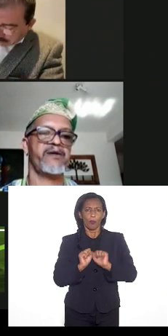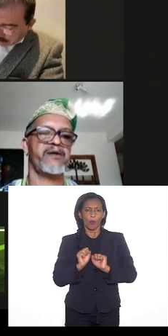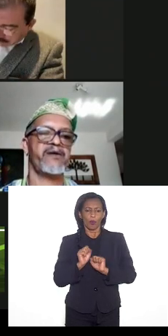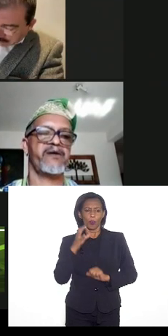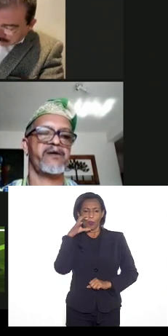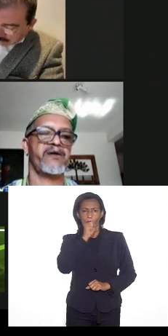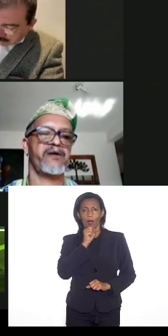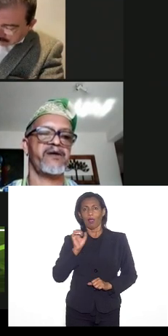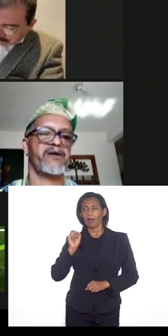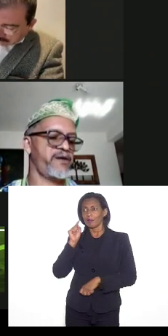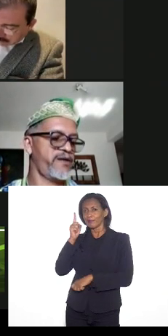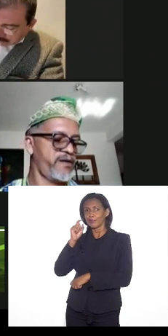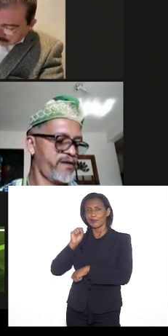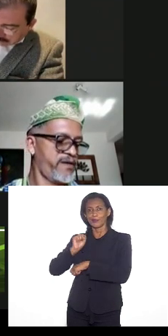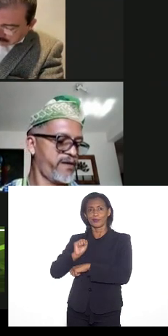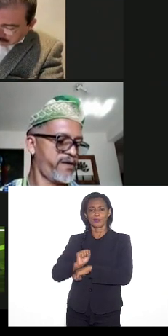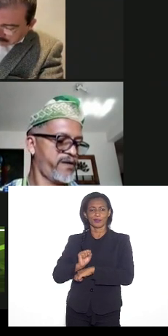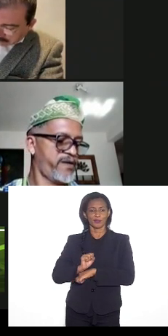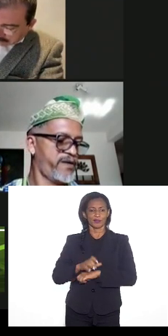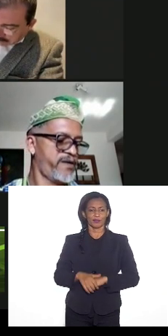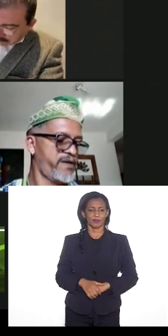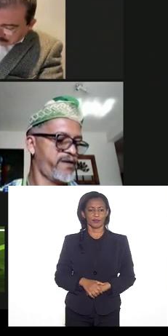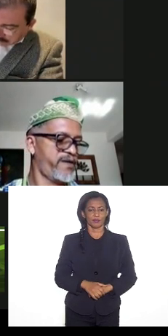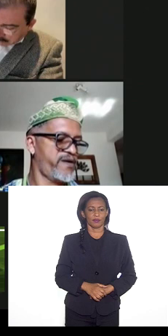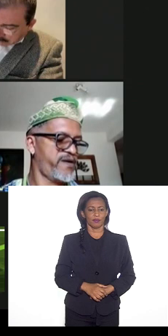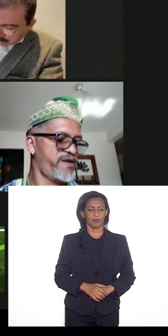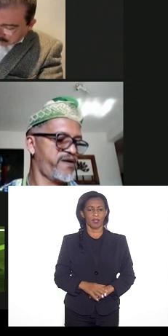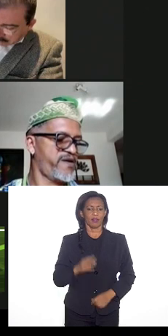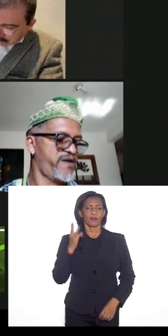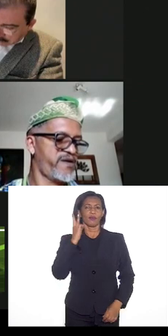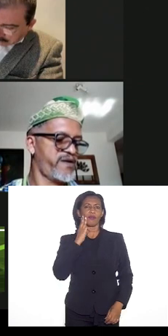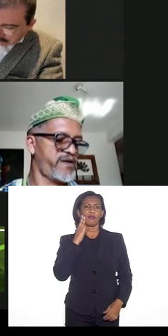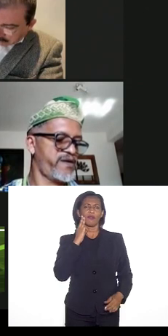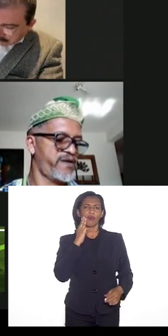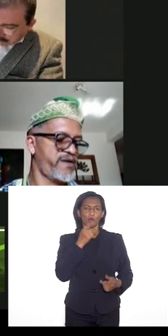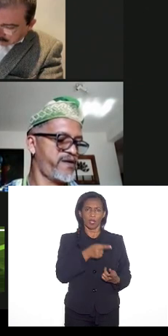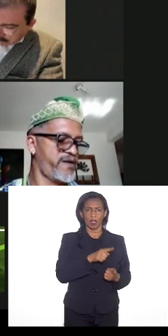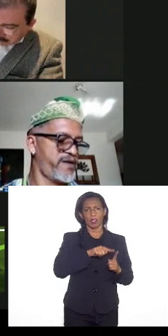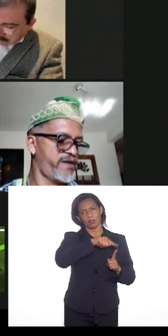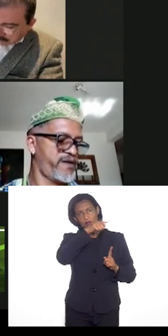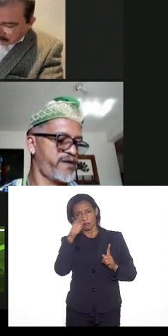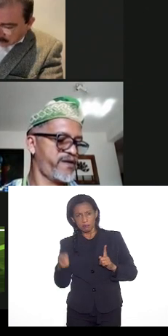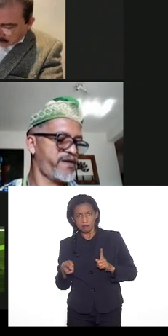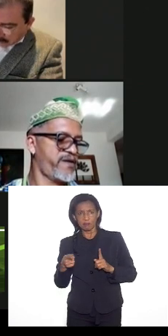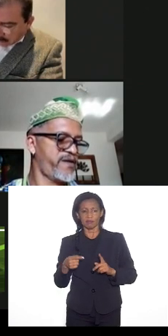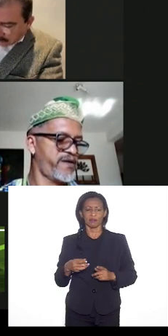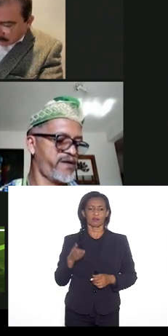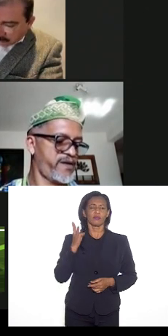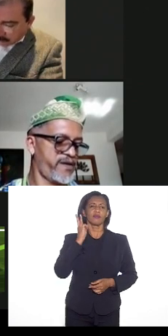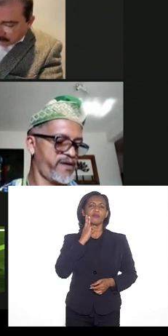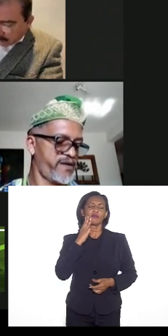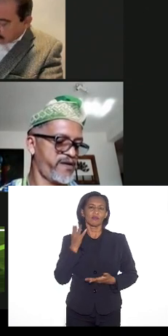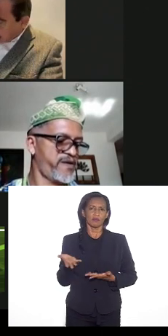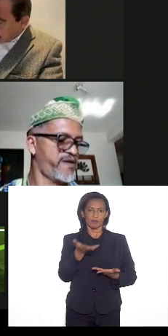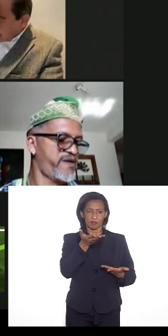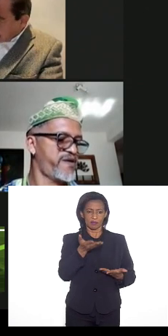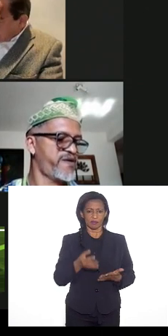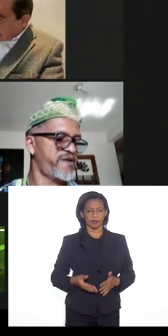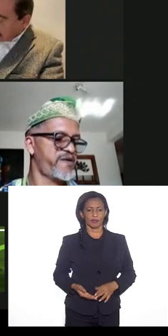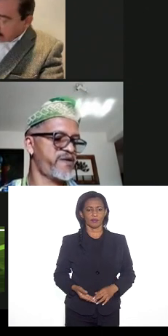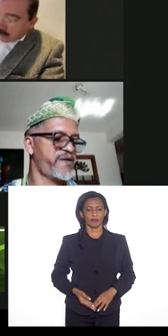só um minutinho deputado valdeck em seguida o senhor deputado valdeck por favor